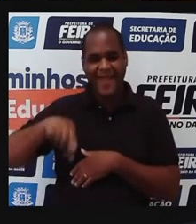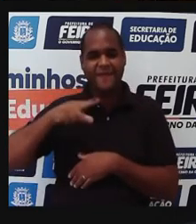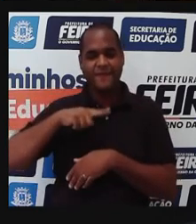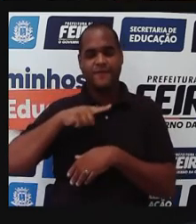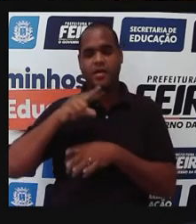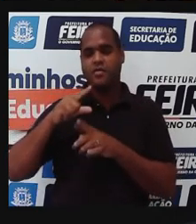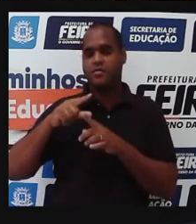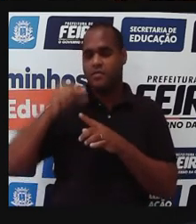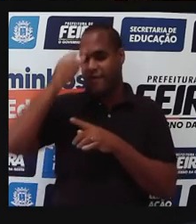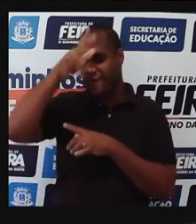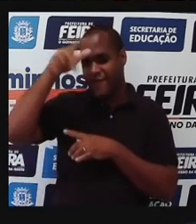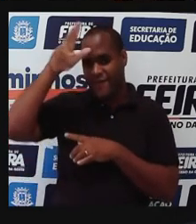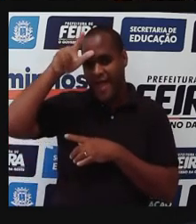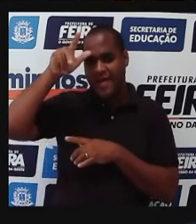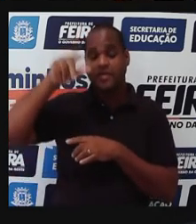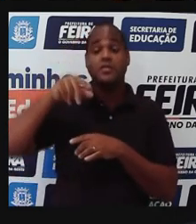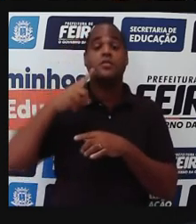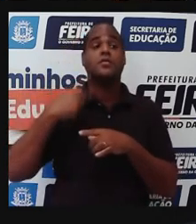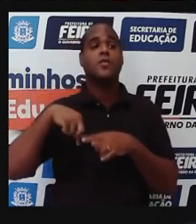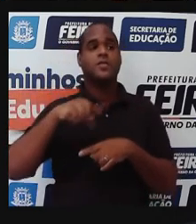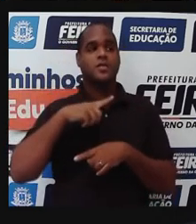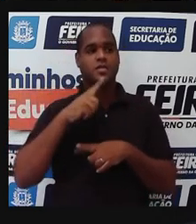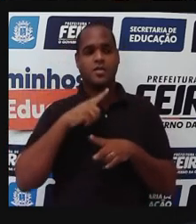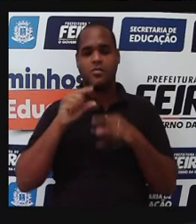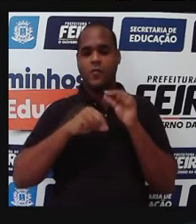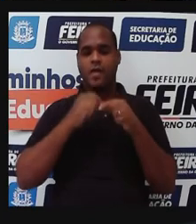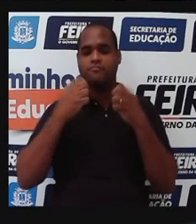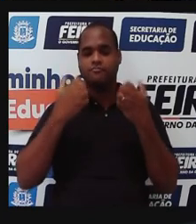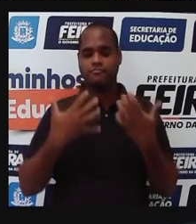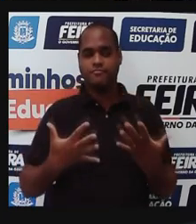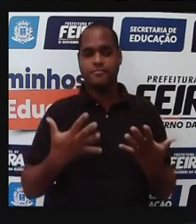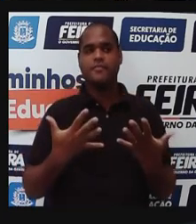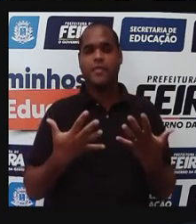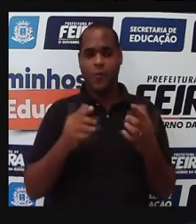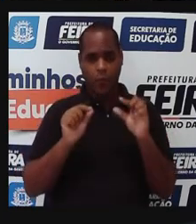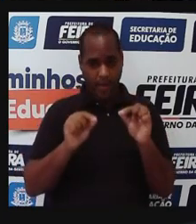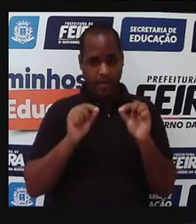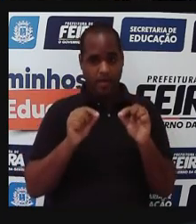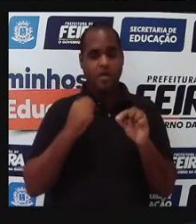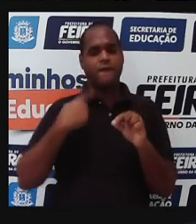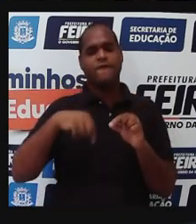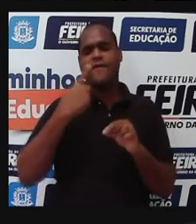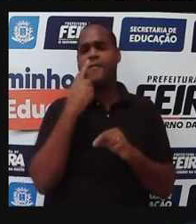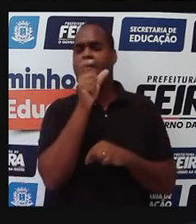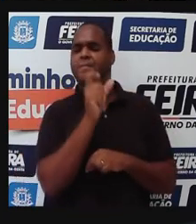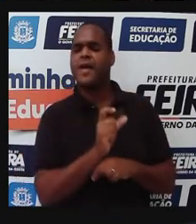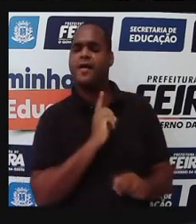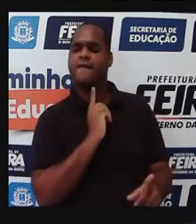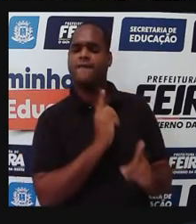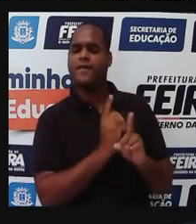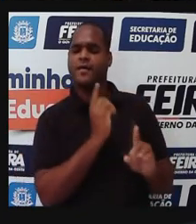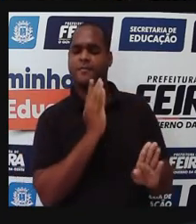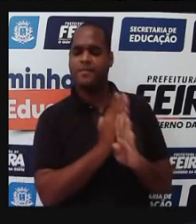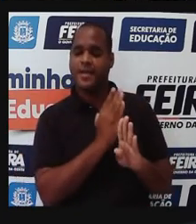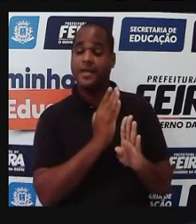que tem sido feito, por exemplo, quando é diagnosticado um caso que seja de